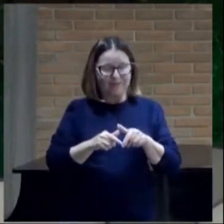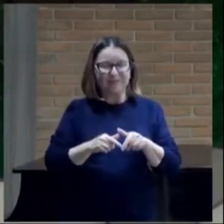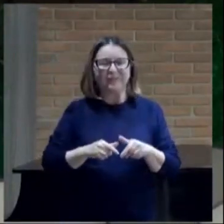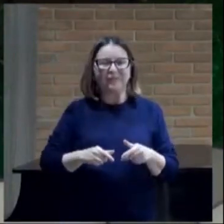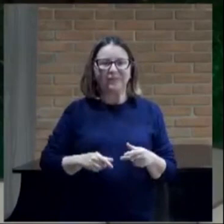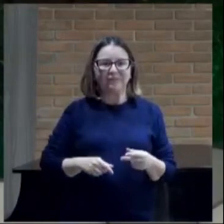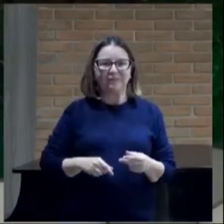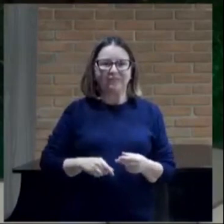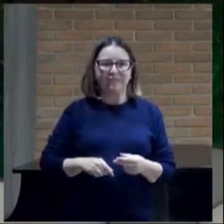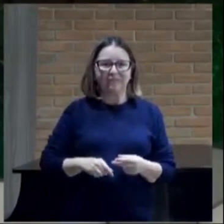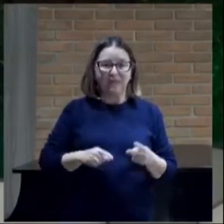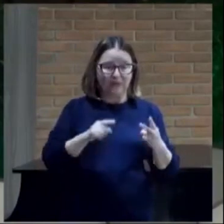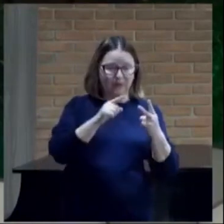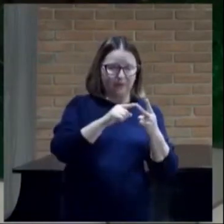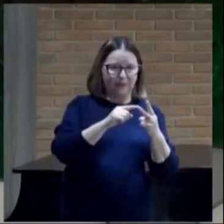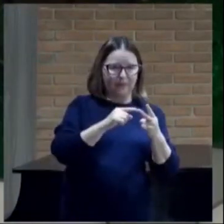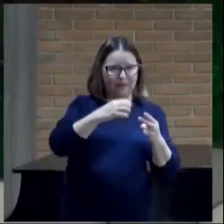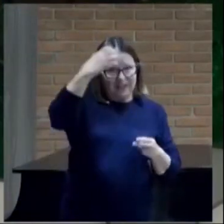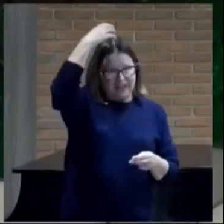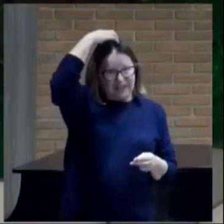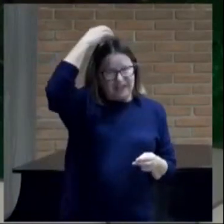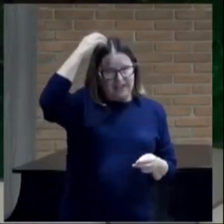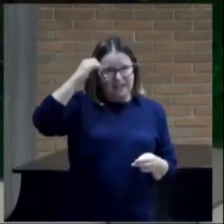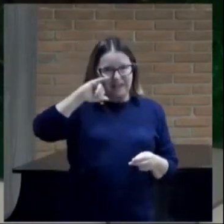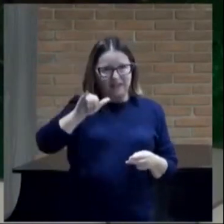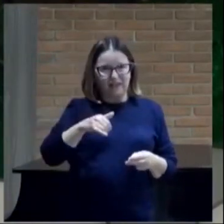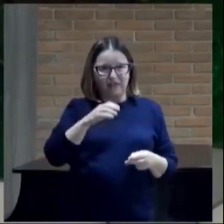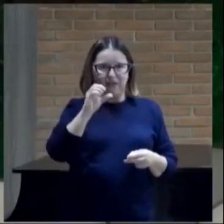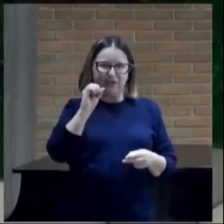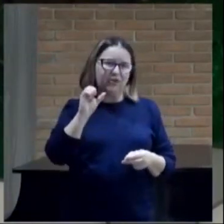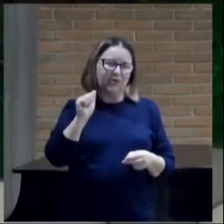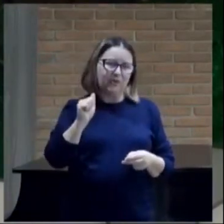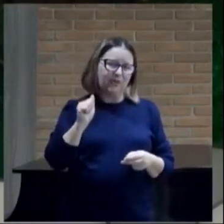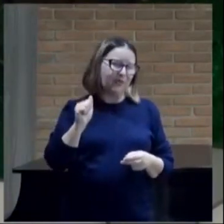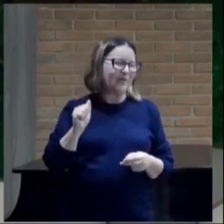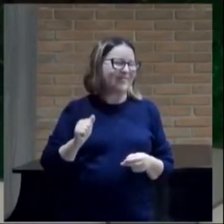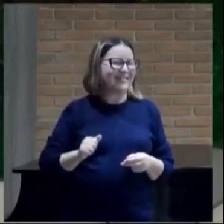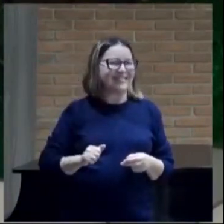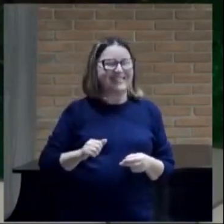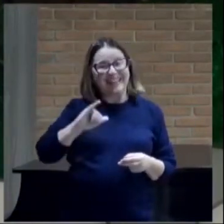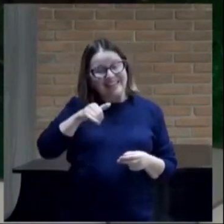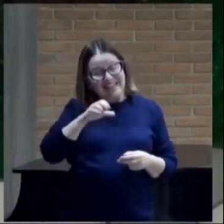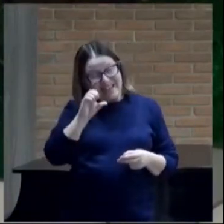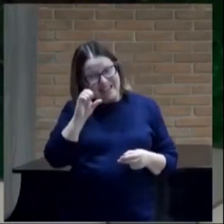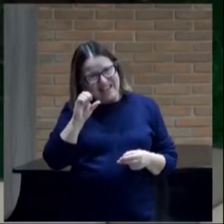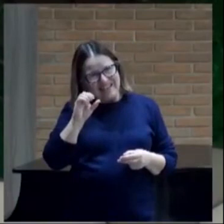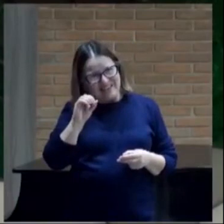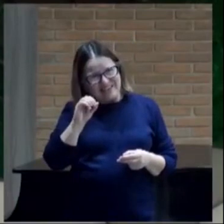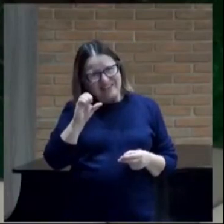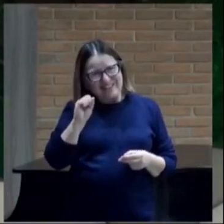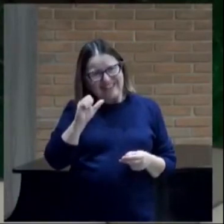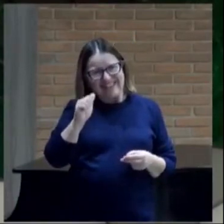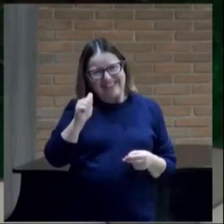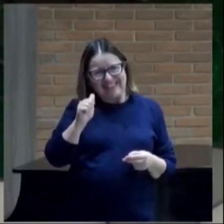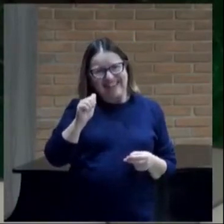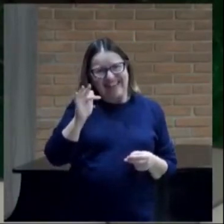rei, Josafá, que era o rei, de Judá.